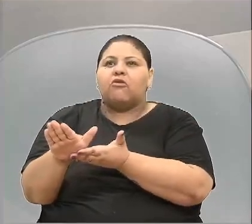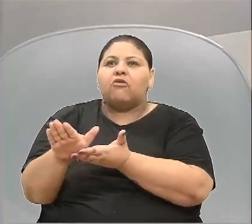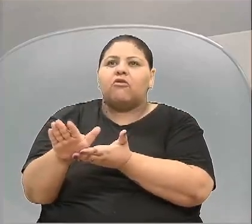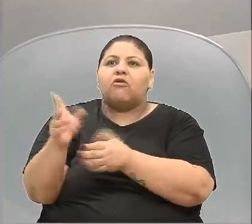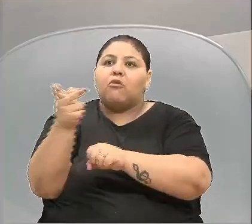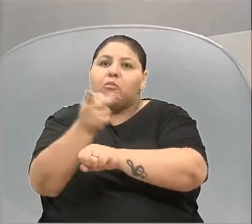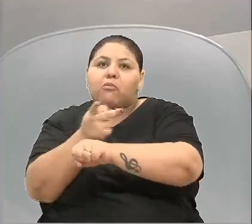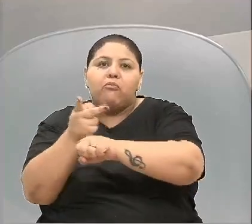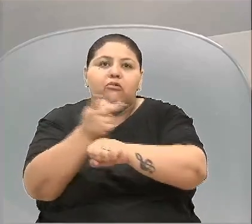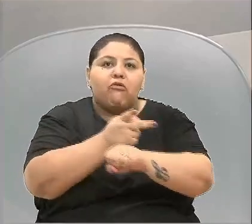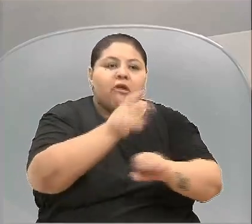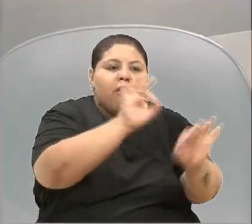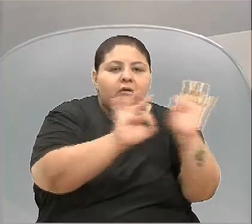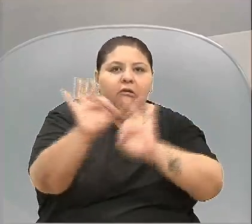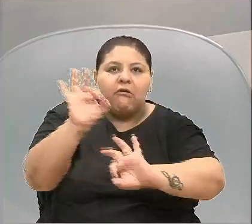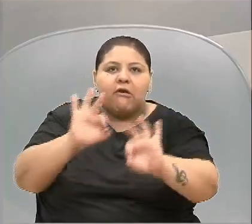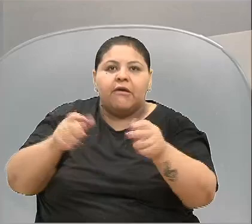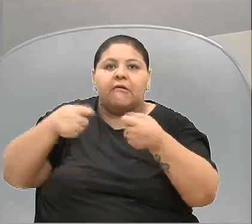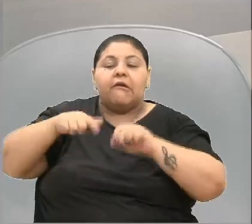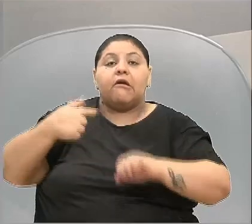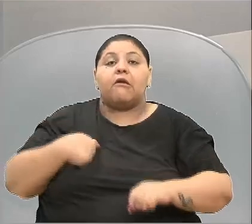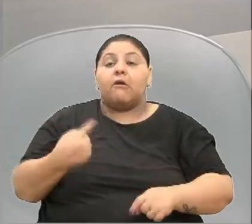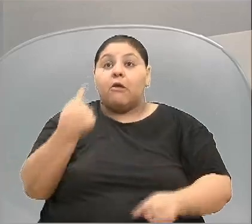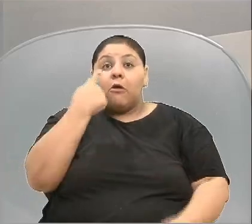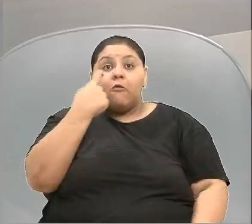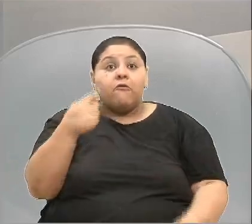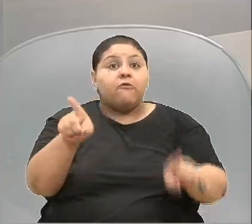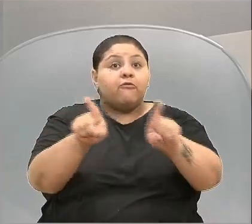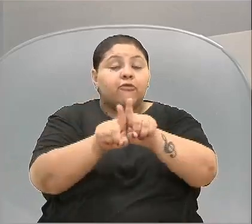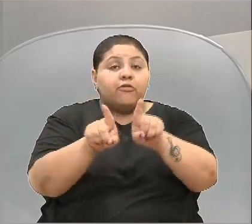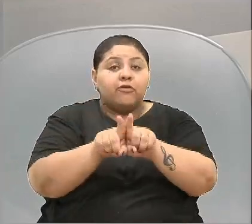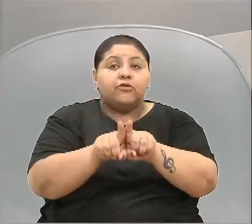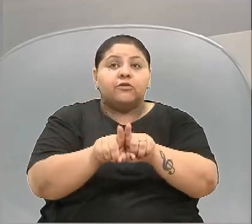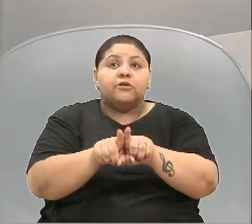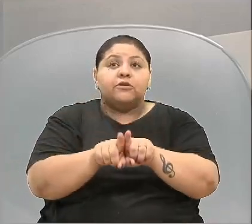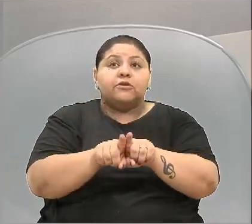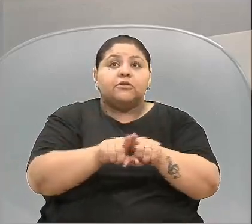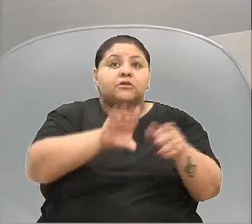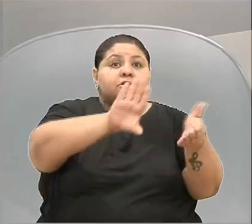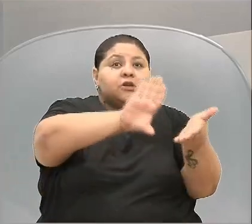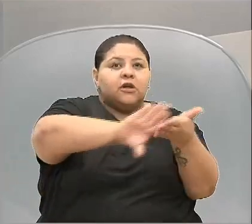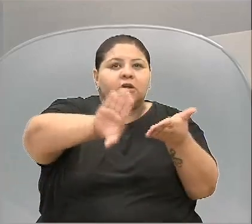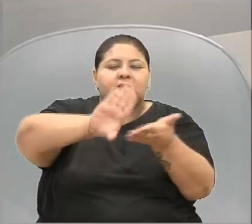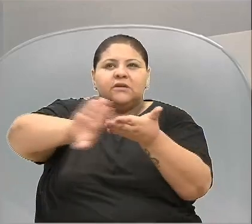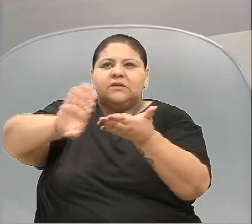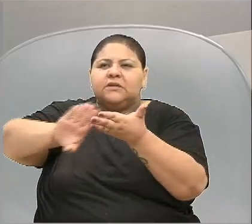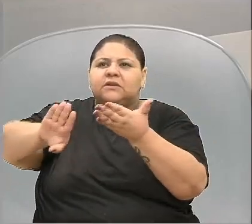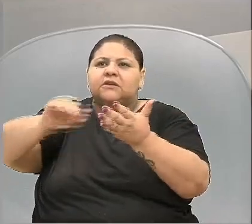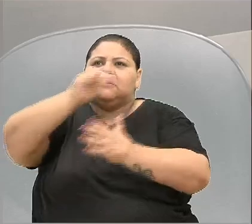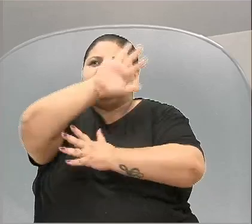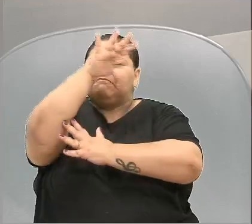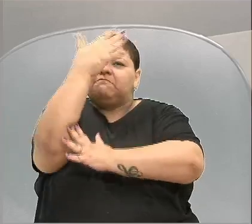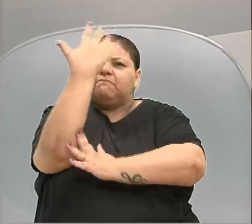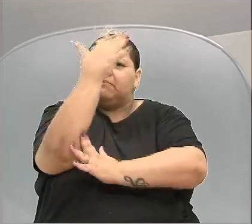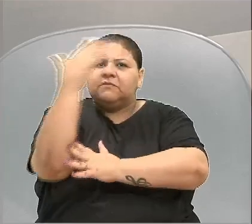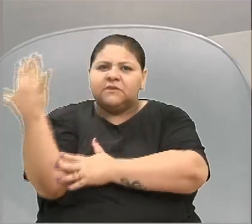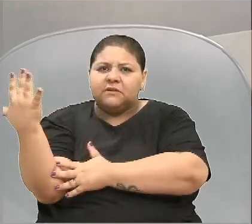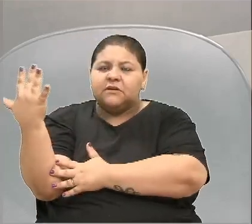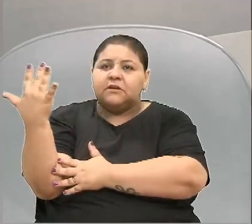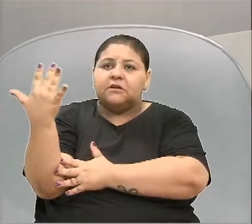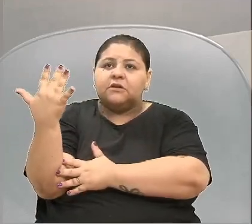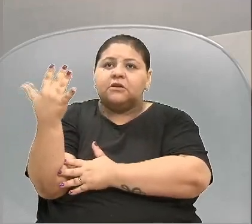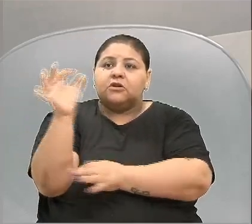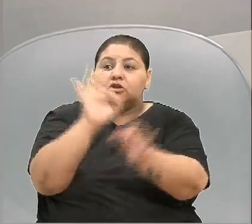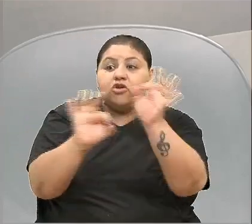adequações necessárias. Eu vejo, também na minha propriedade, se não tirar o toco do calito, vereador D'Ambrosio, se você não